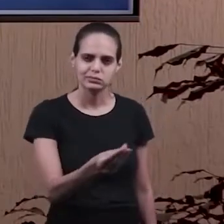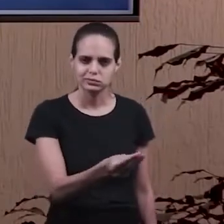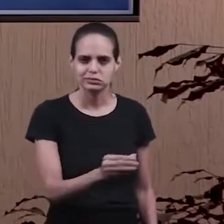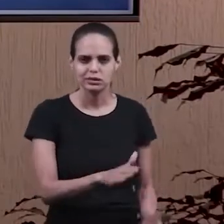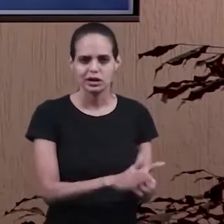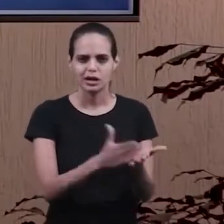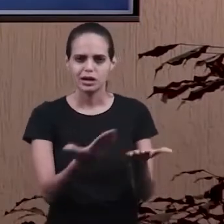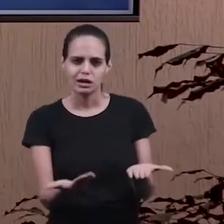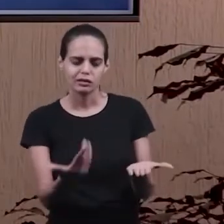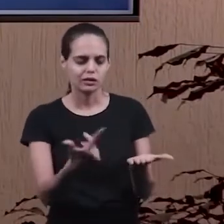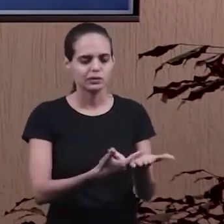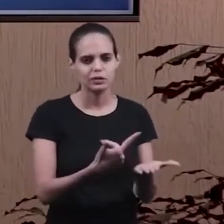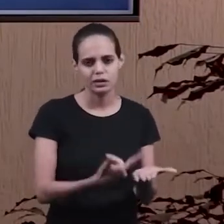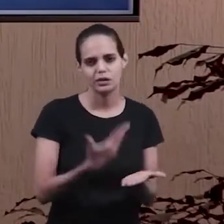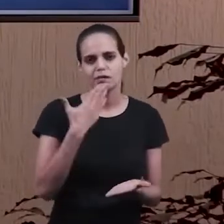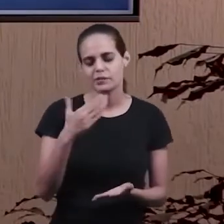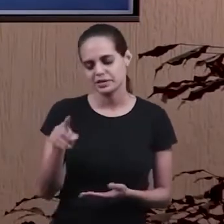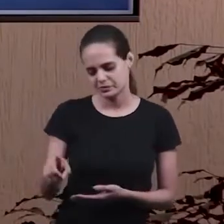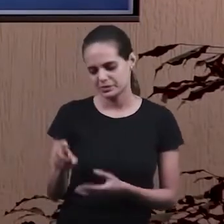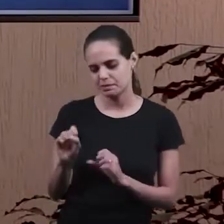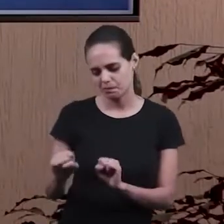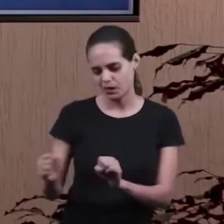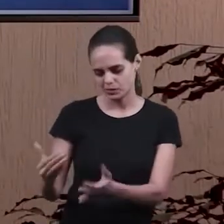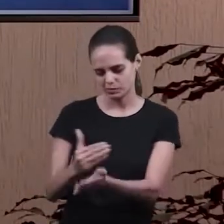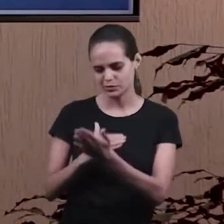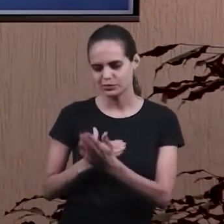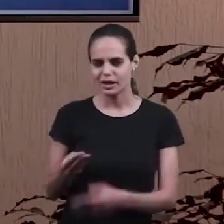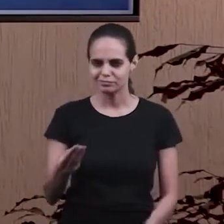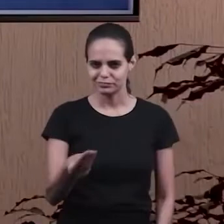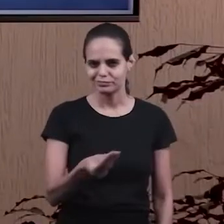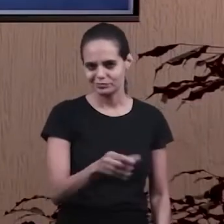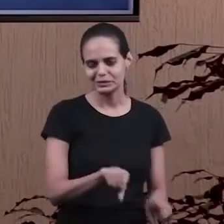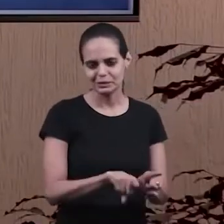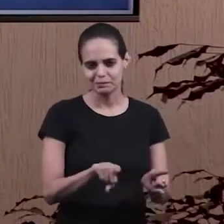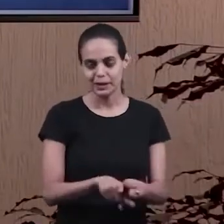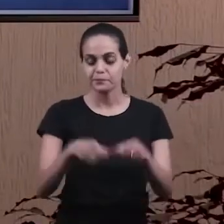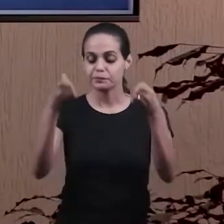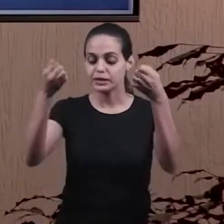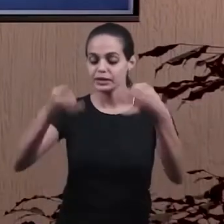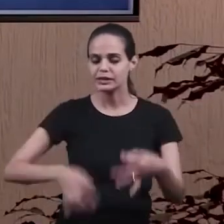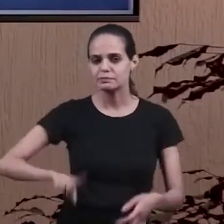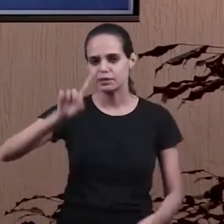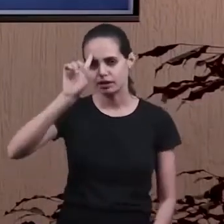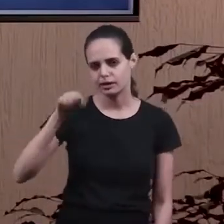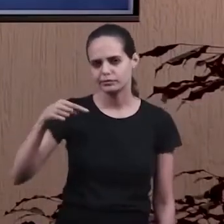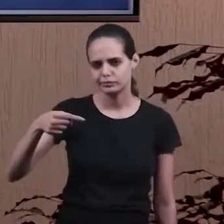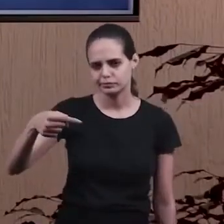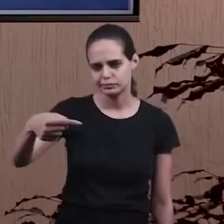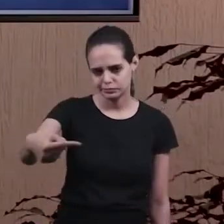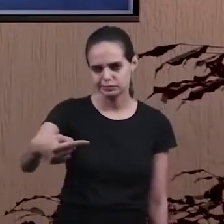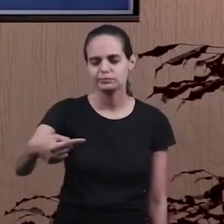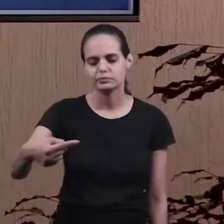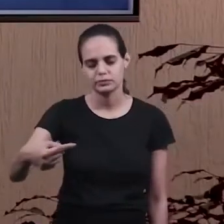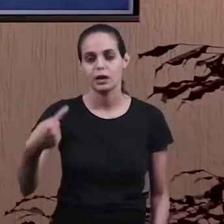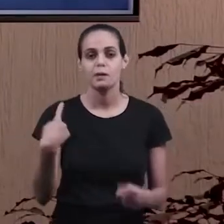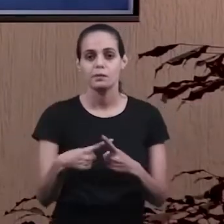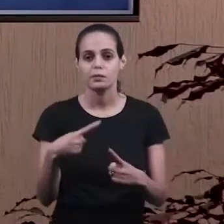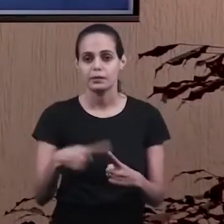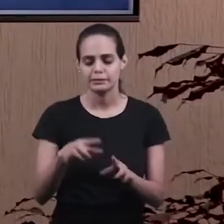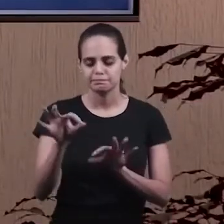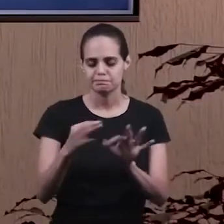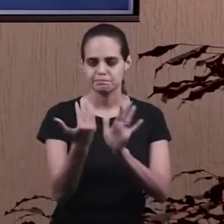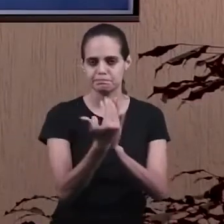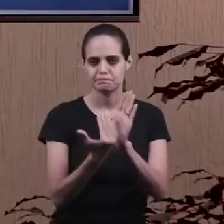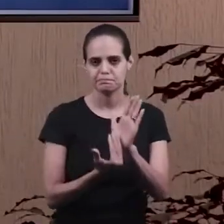folha, peça a essa criança para fazer e explique a rotina. O TDAH, ele precisa de organização e de